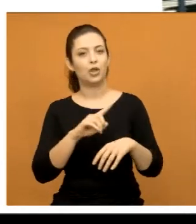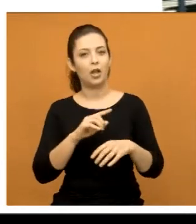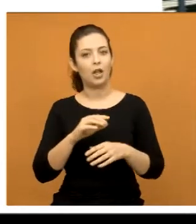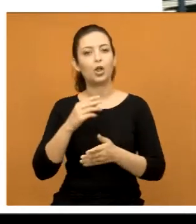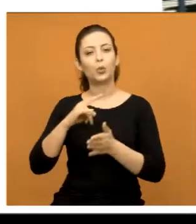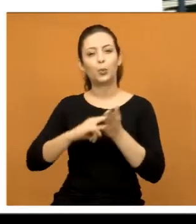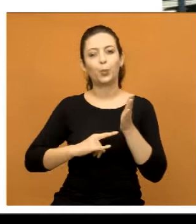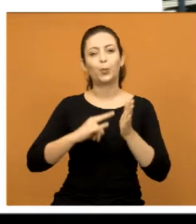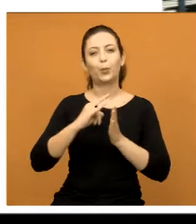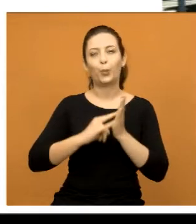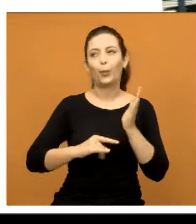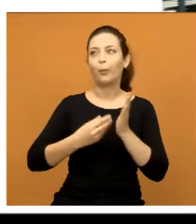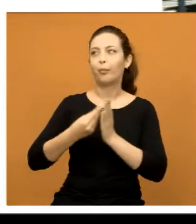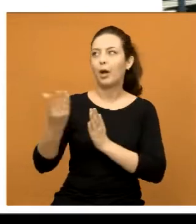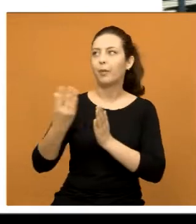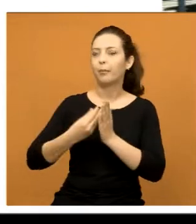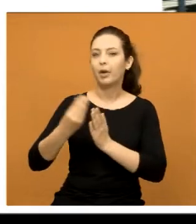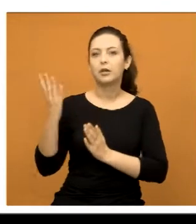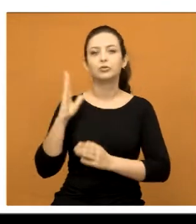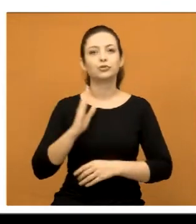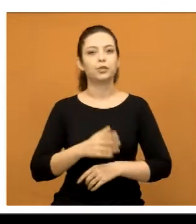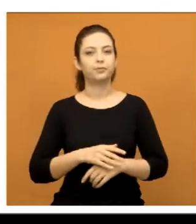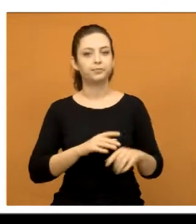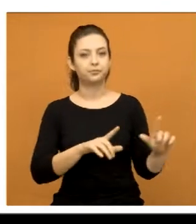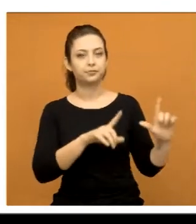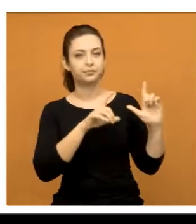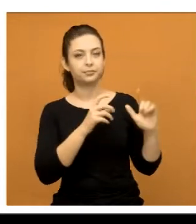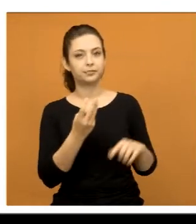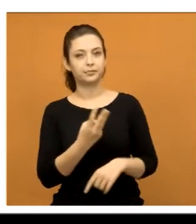documentos. A foto 3.